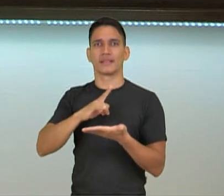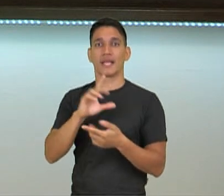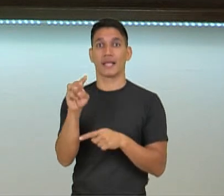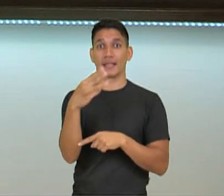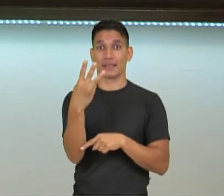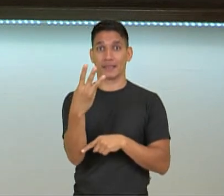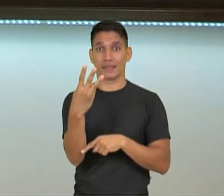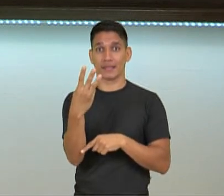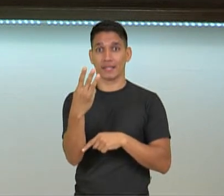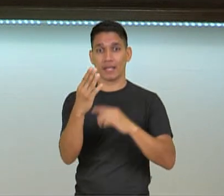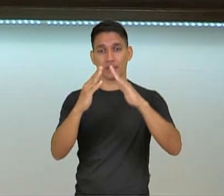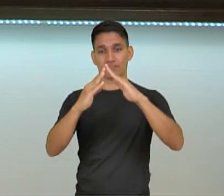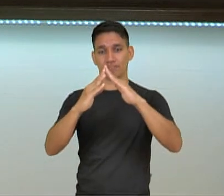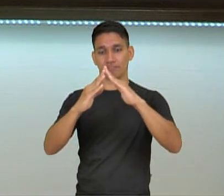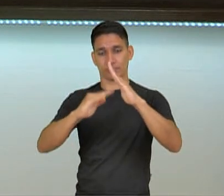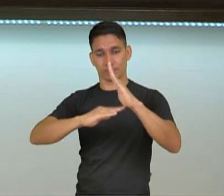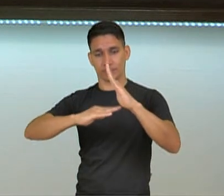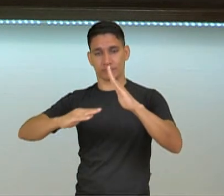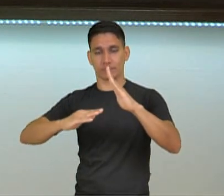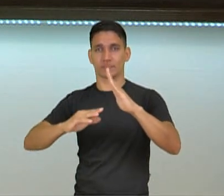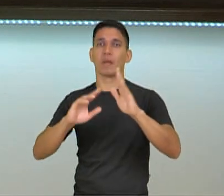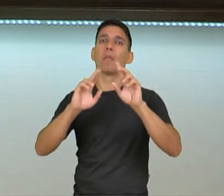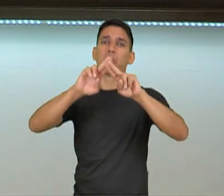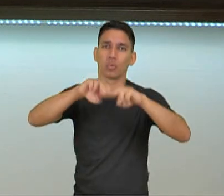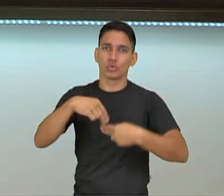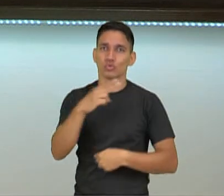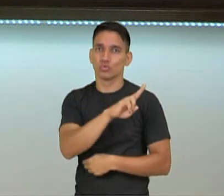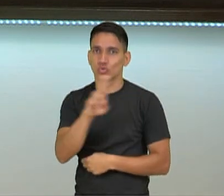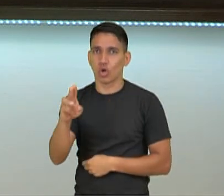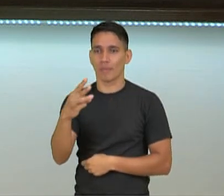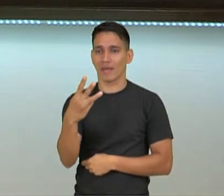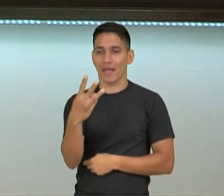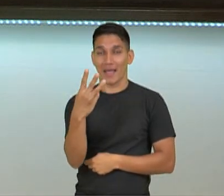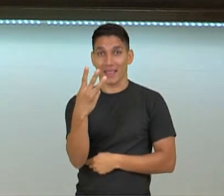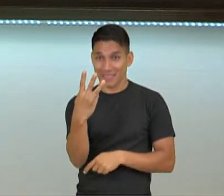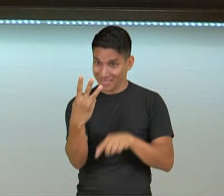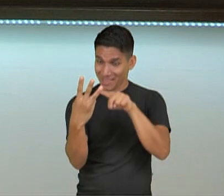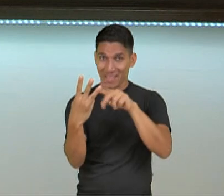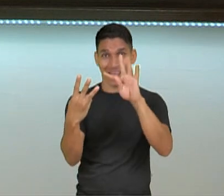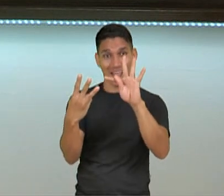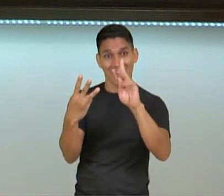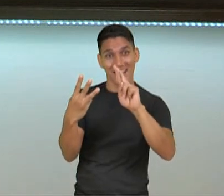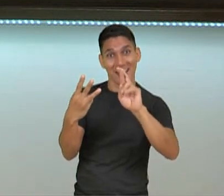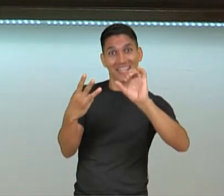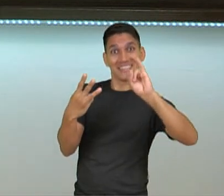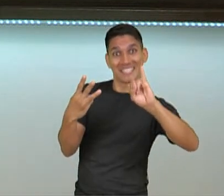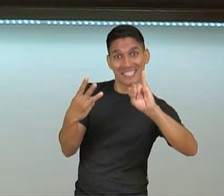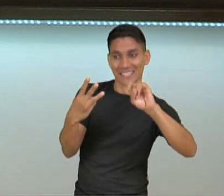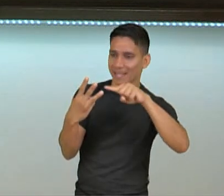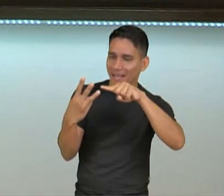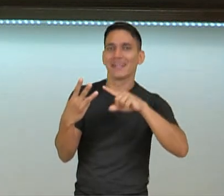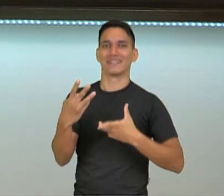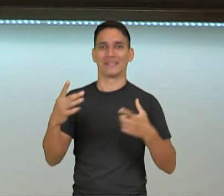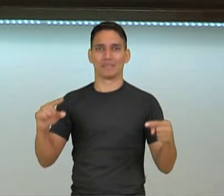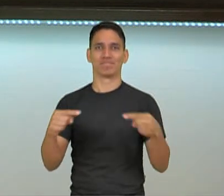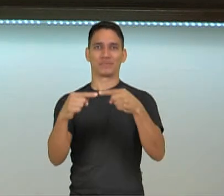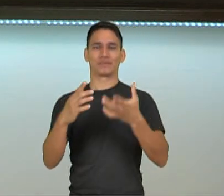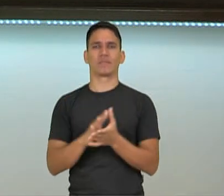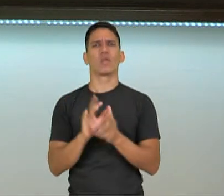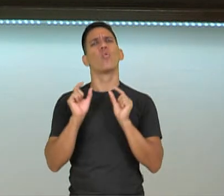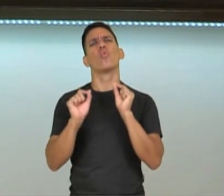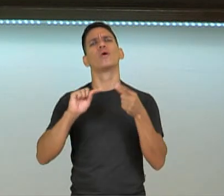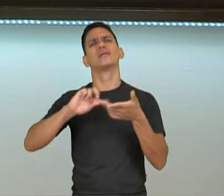Três lados, certo? Por isso que é triângulo, tudo bem? Muito bem. Mas o que é área? E o que é